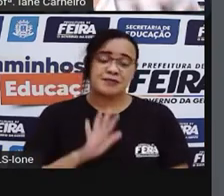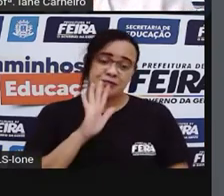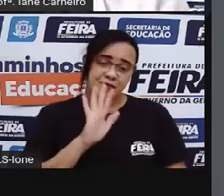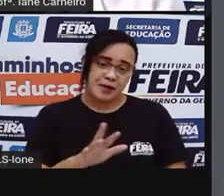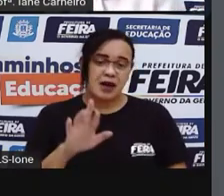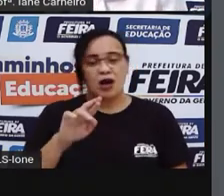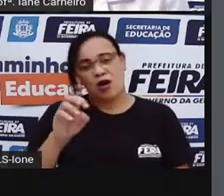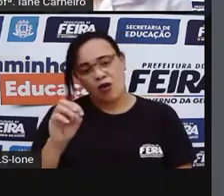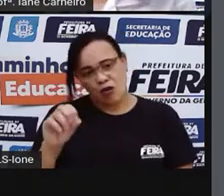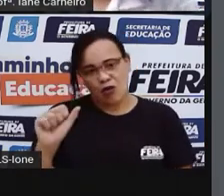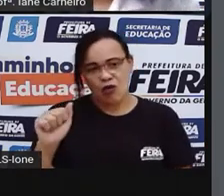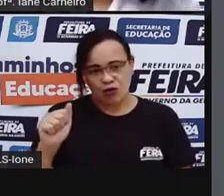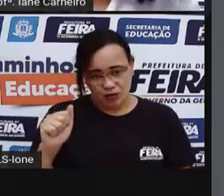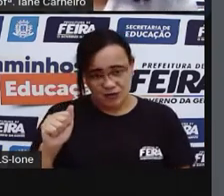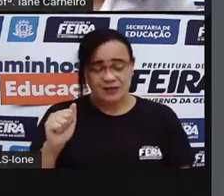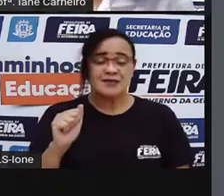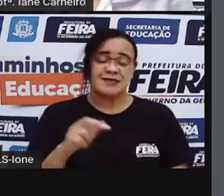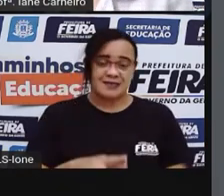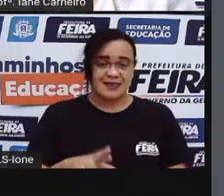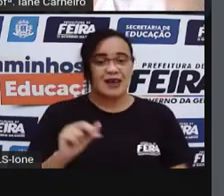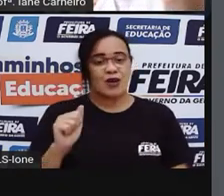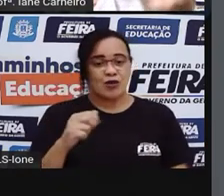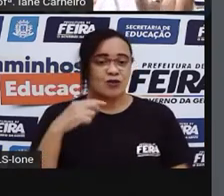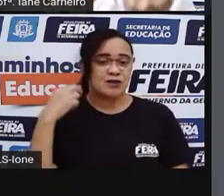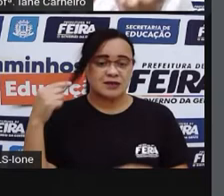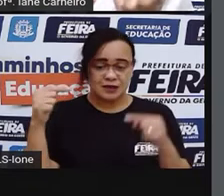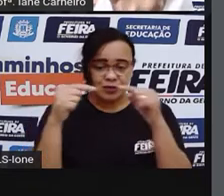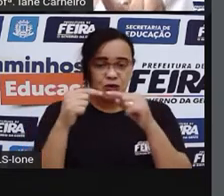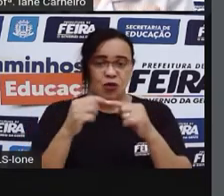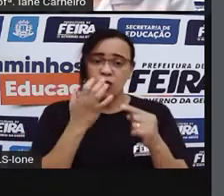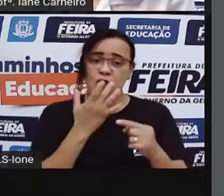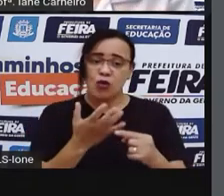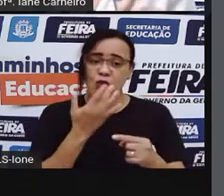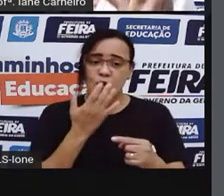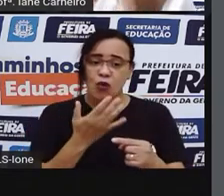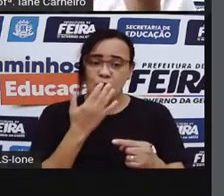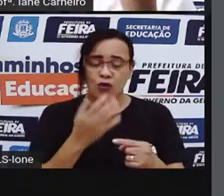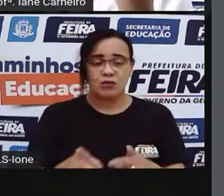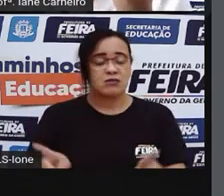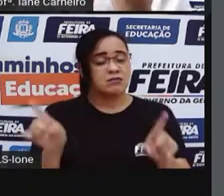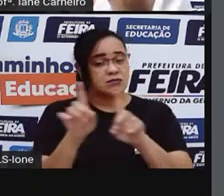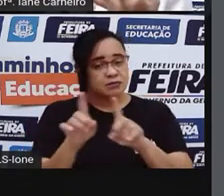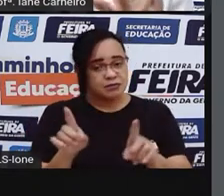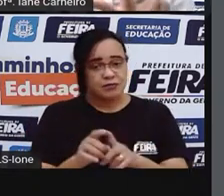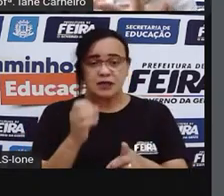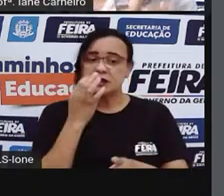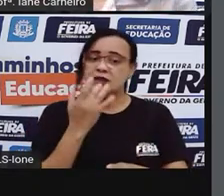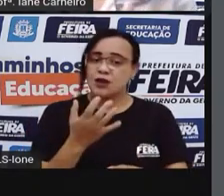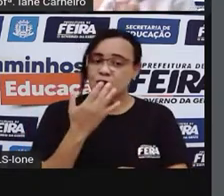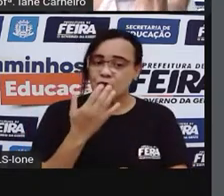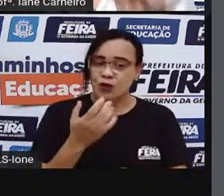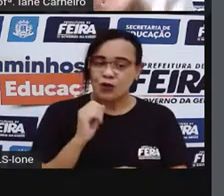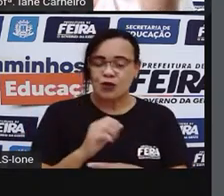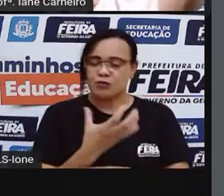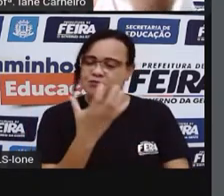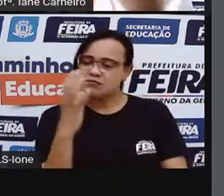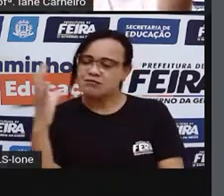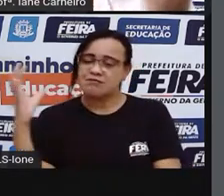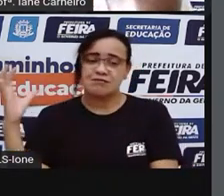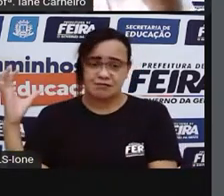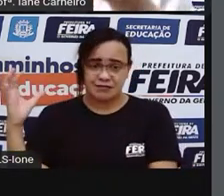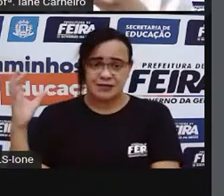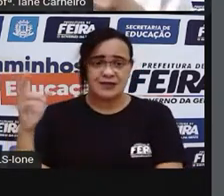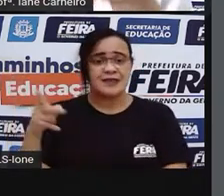é também rosa na cor, né? E além de rosa na cor, a rosa que é uma planta, ainda tem